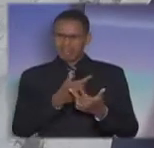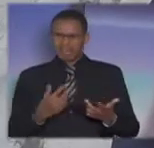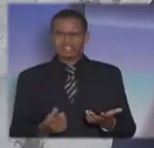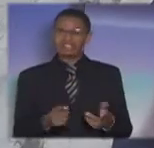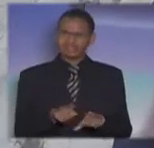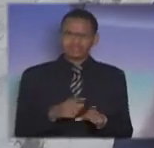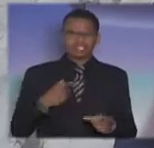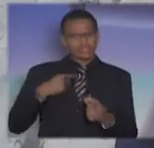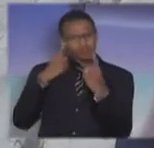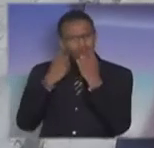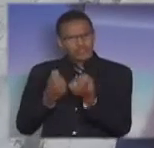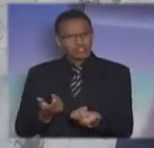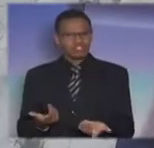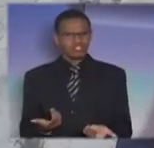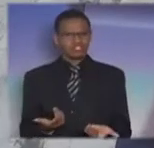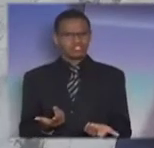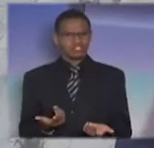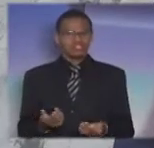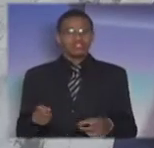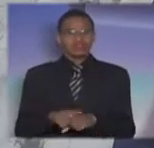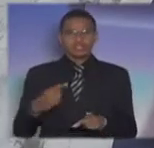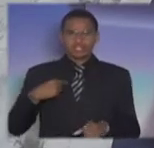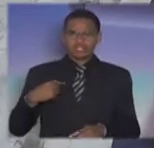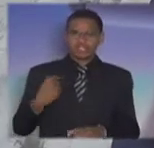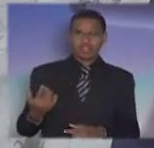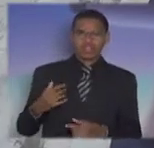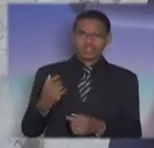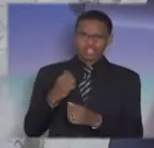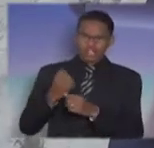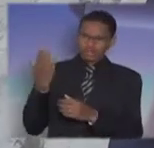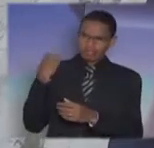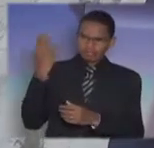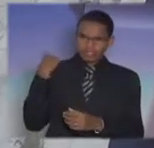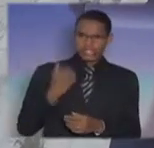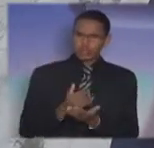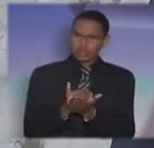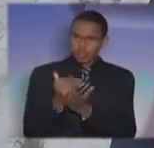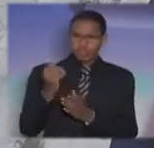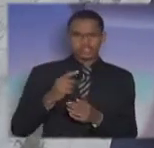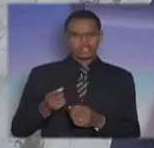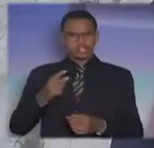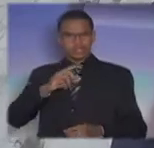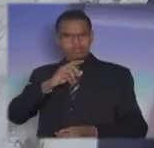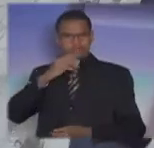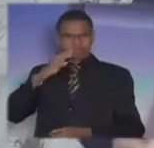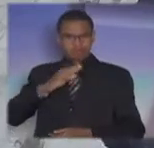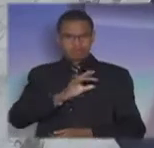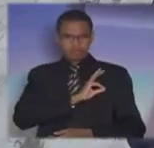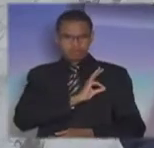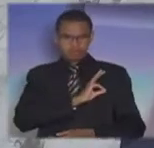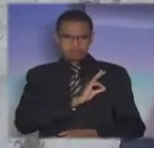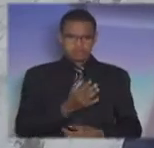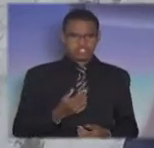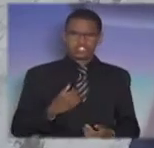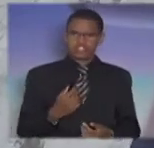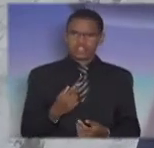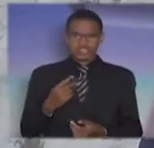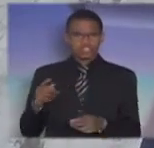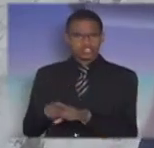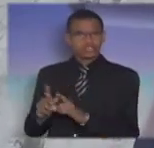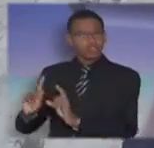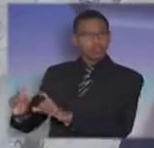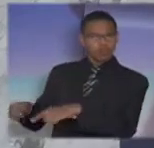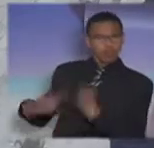E eu sempre, desde os meus 17 anos, quando ingressei na Polícia Militar, fui vítima de violência, porque a hora que você está fardado na rua,